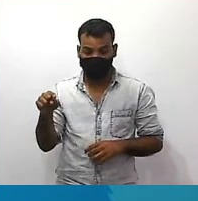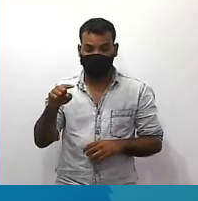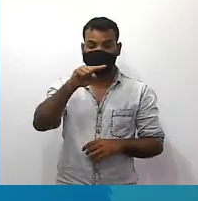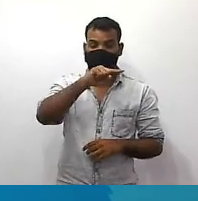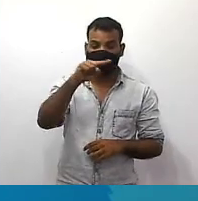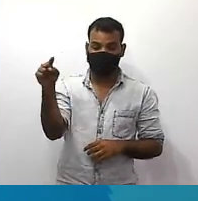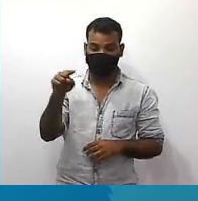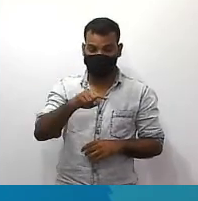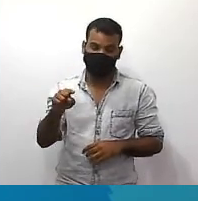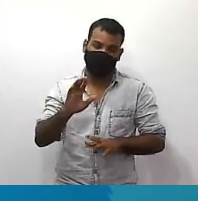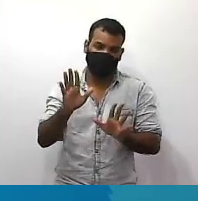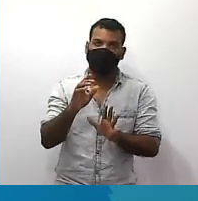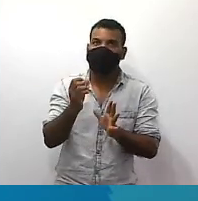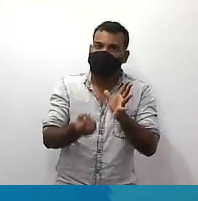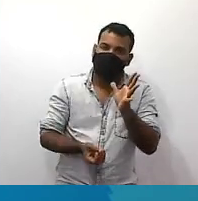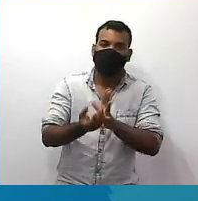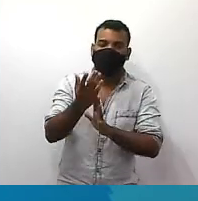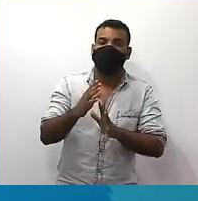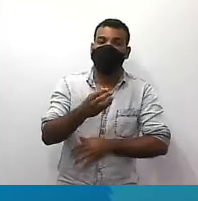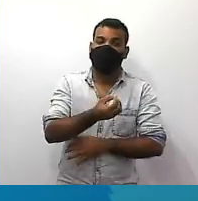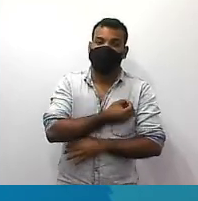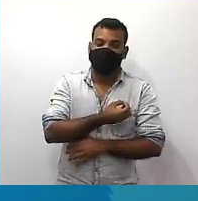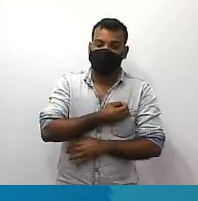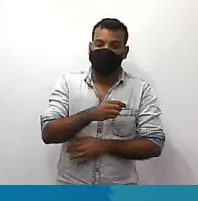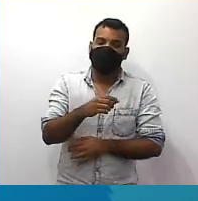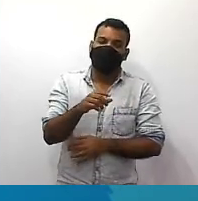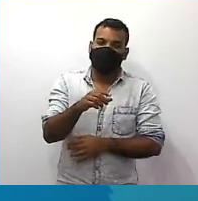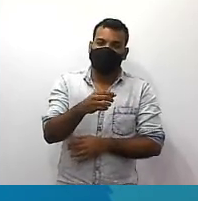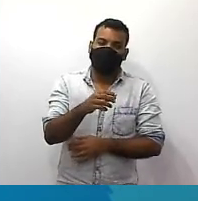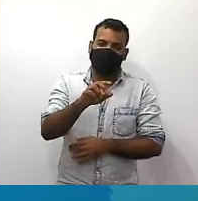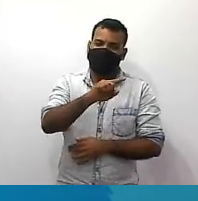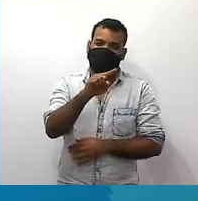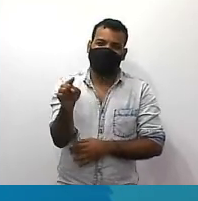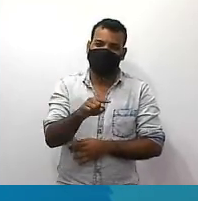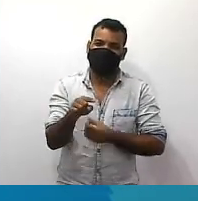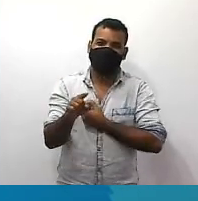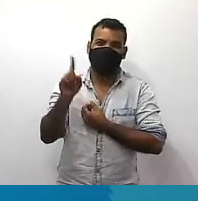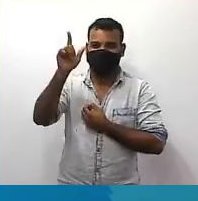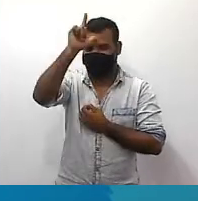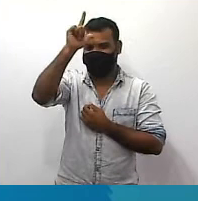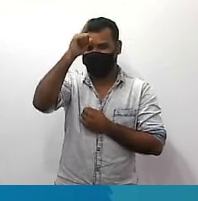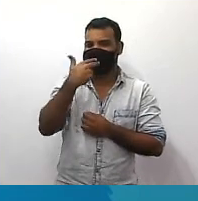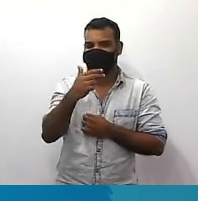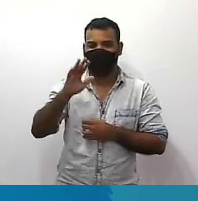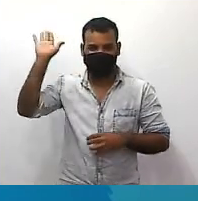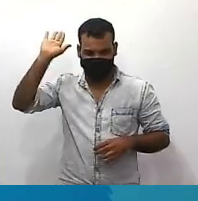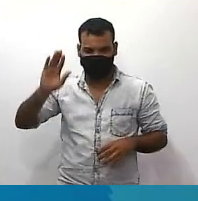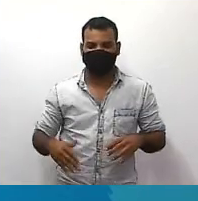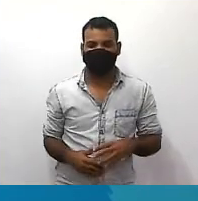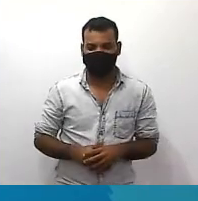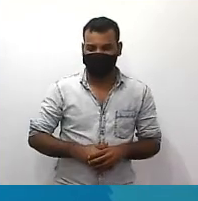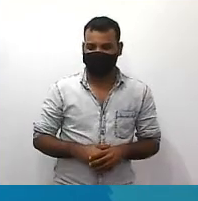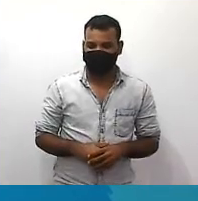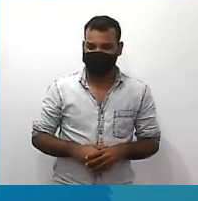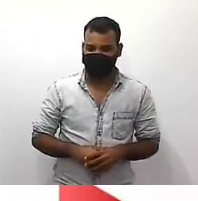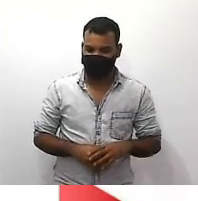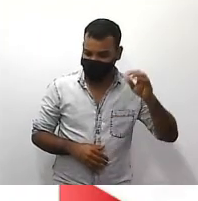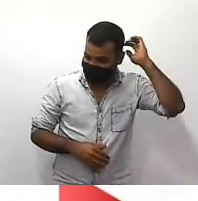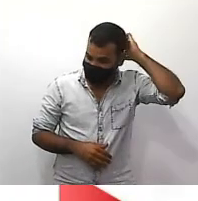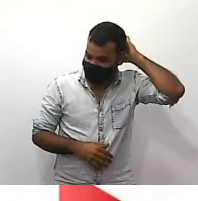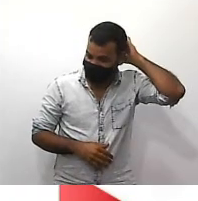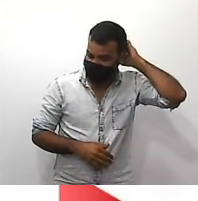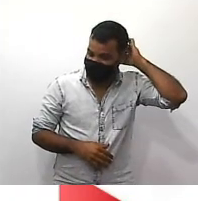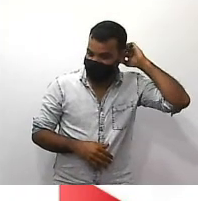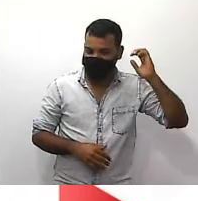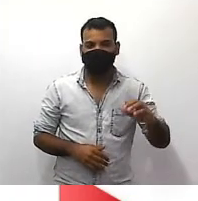regra e aí número em alemão chama-se zag né se meu alemão não tiver falho essa pronúncia tá bom agora